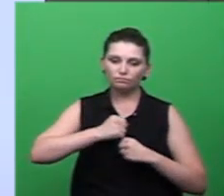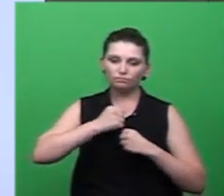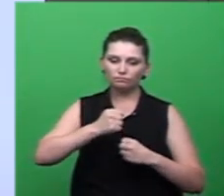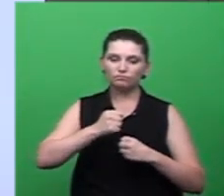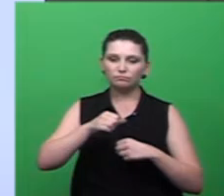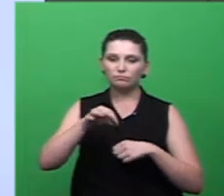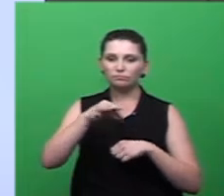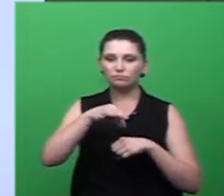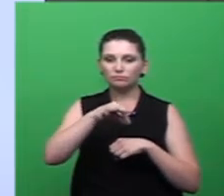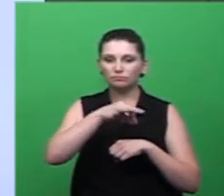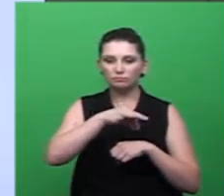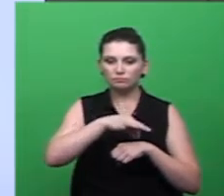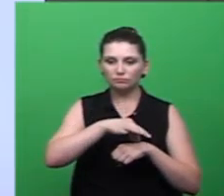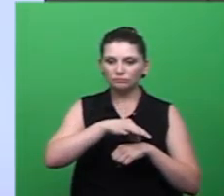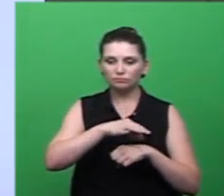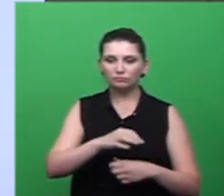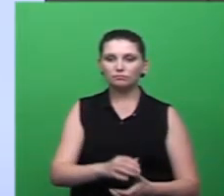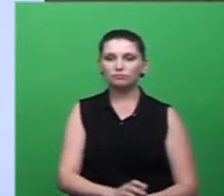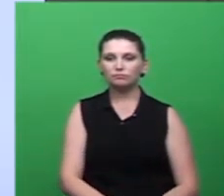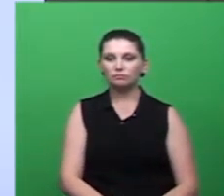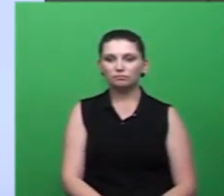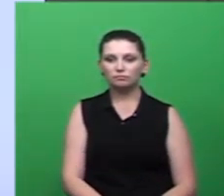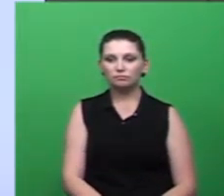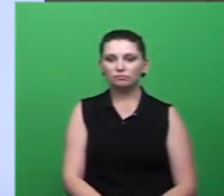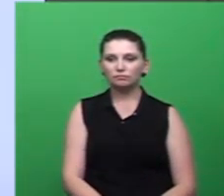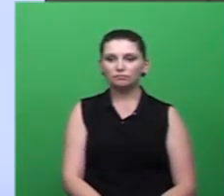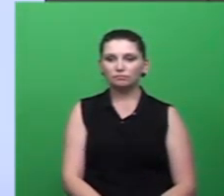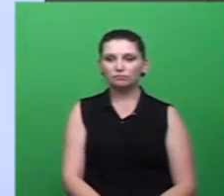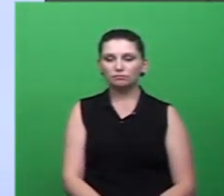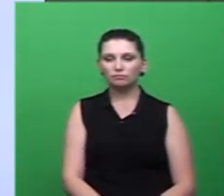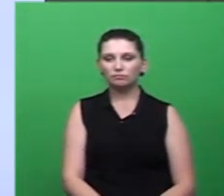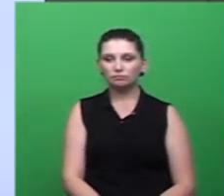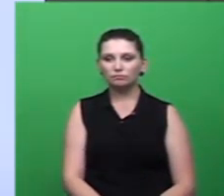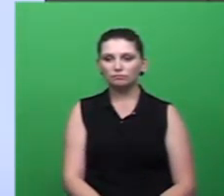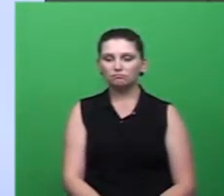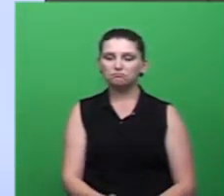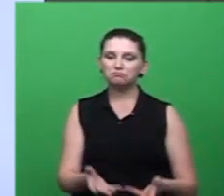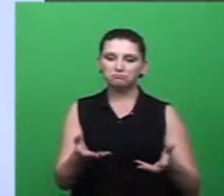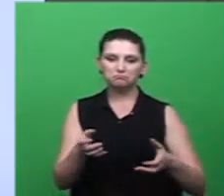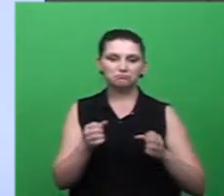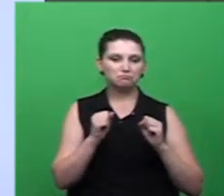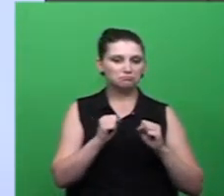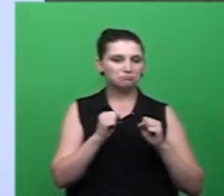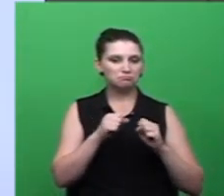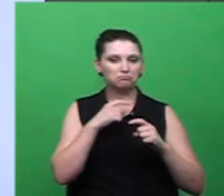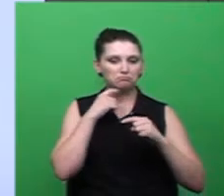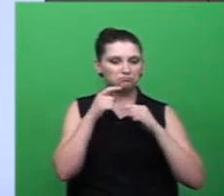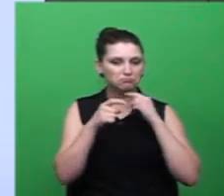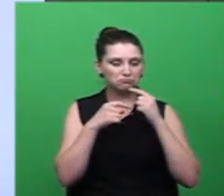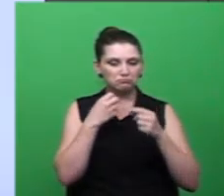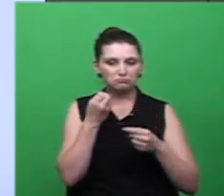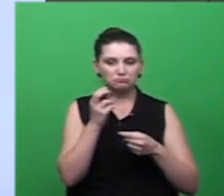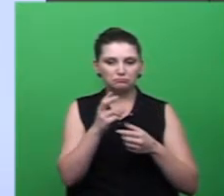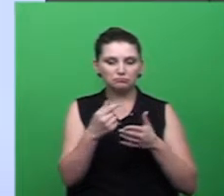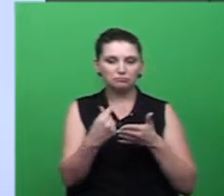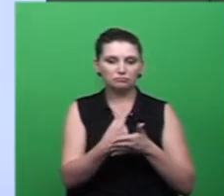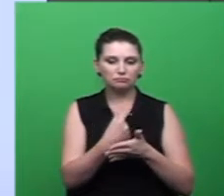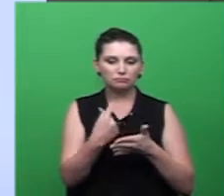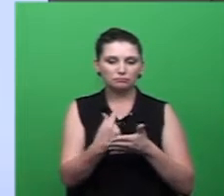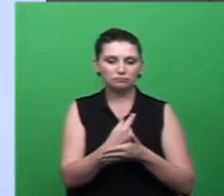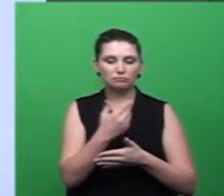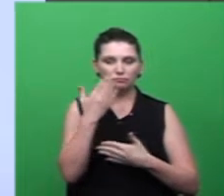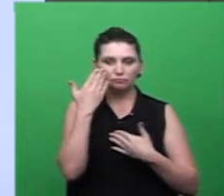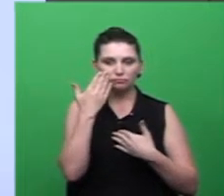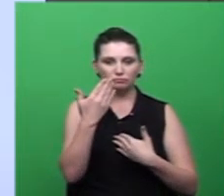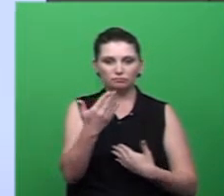mensagem em todas as escolas da rede municipal de Criciúma. Me coloco à disposição para quaisquer dúvidas aí, muito